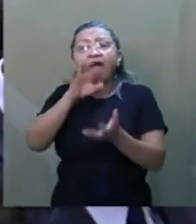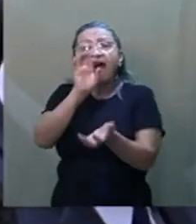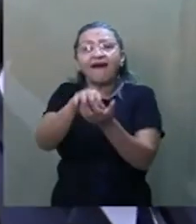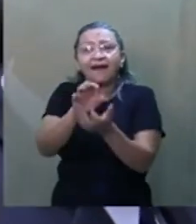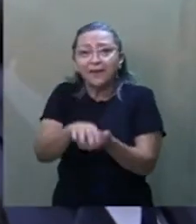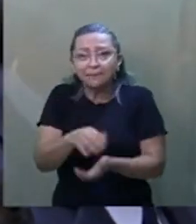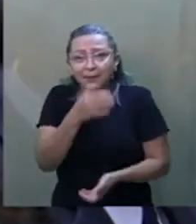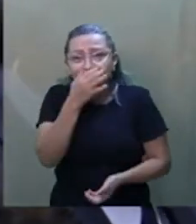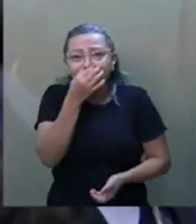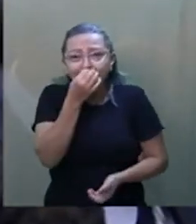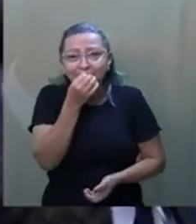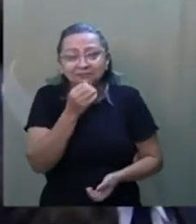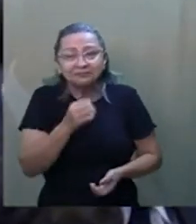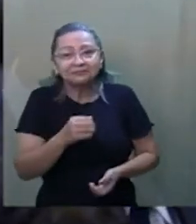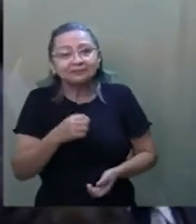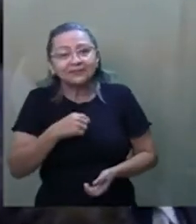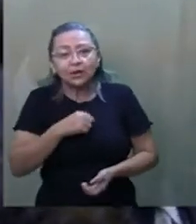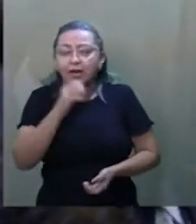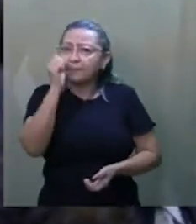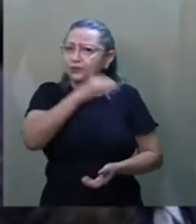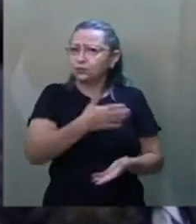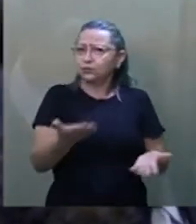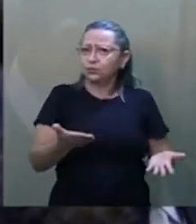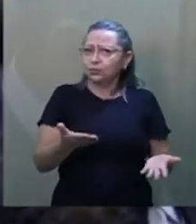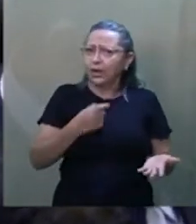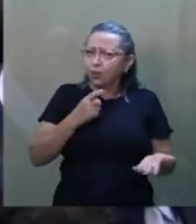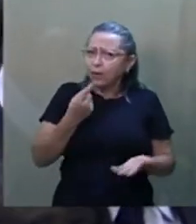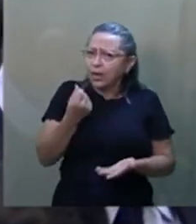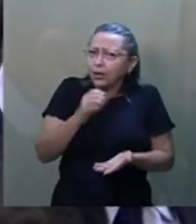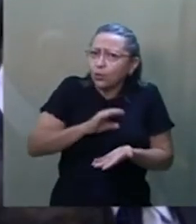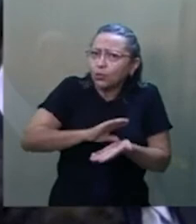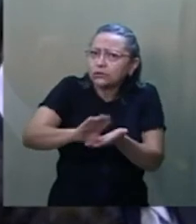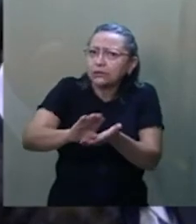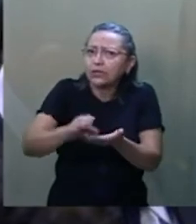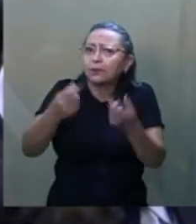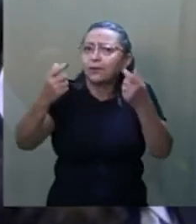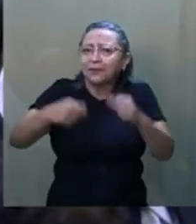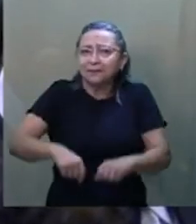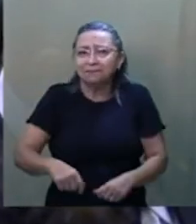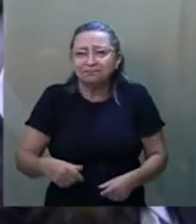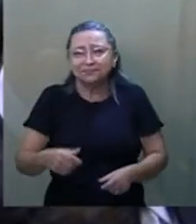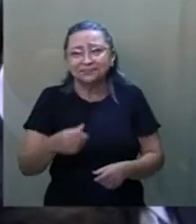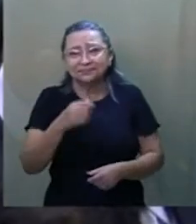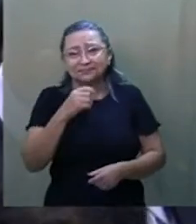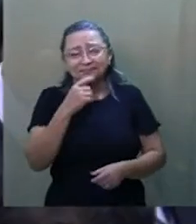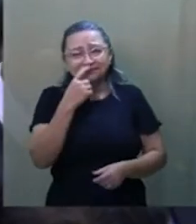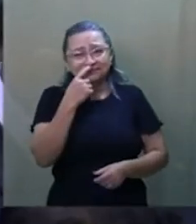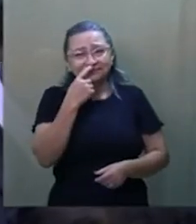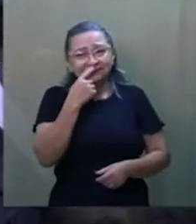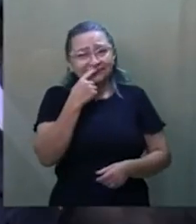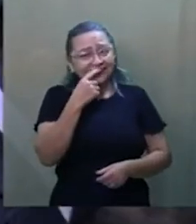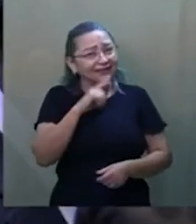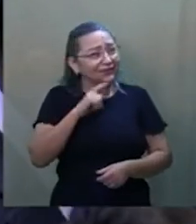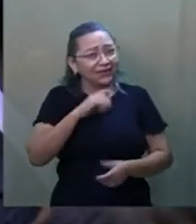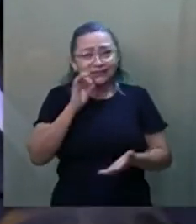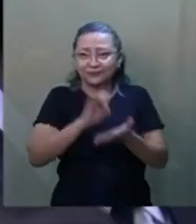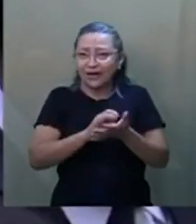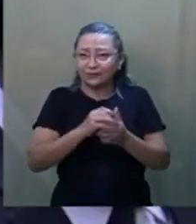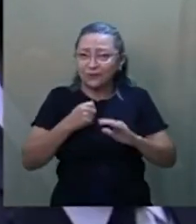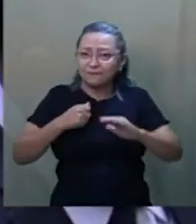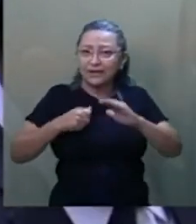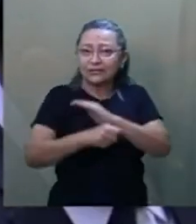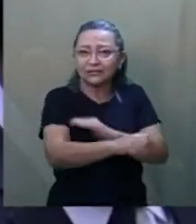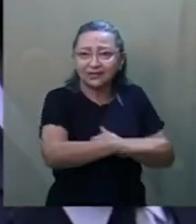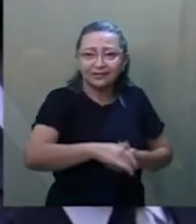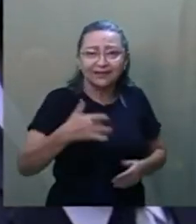É um escândalo isso, presidente. Isso, de fato, é um recurso que está indo para um lugar que não está, de fato, investindo na saúde, não está